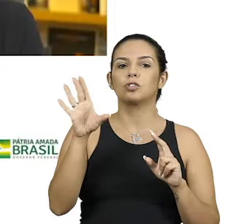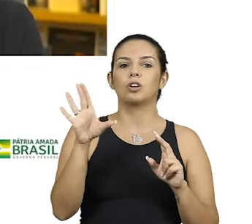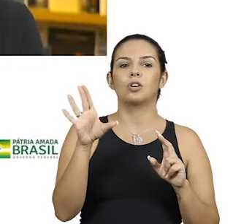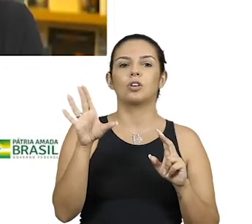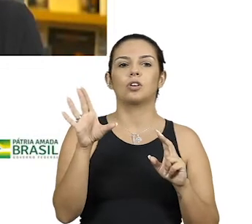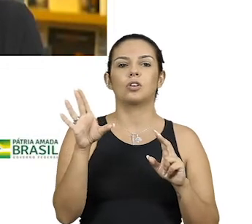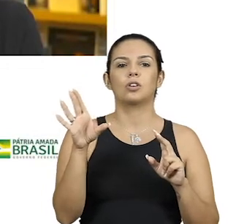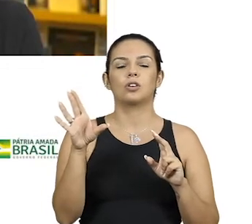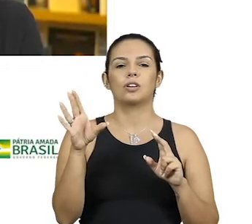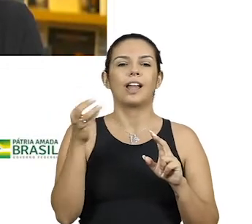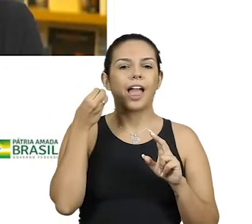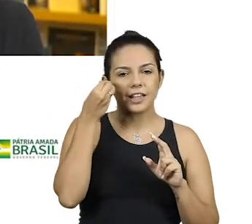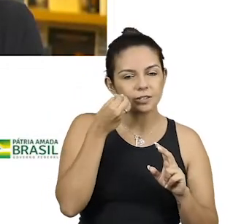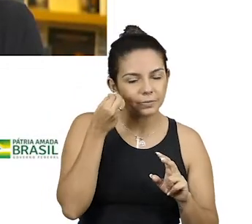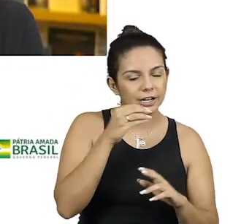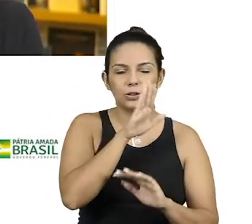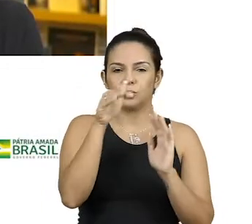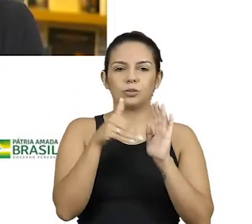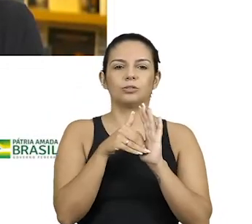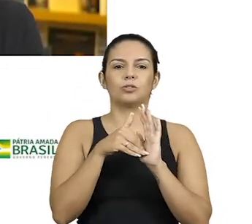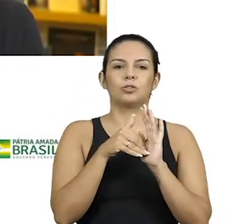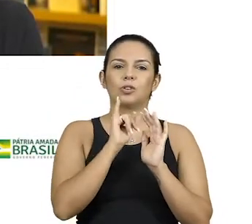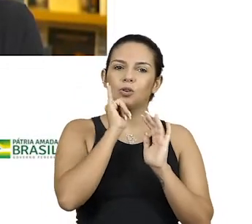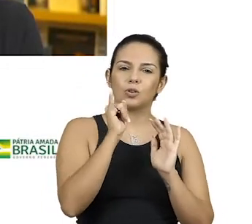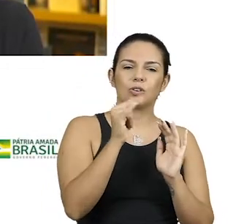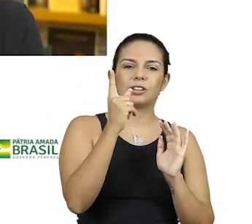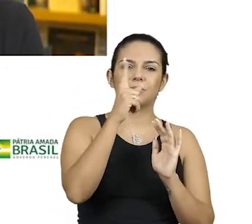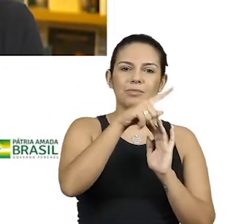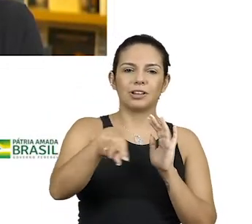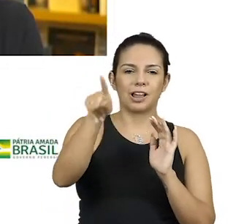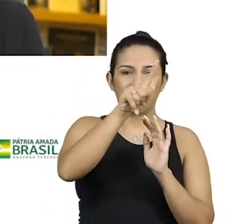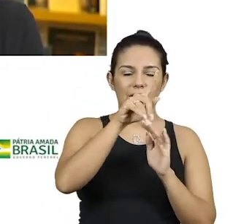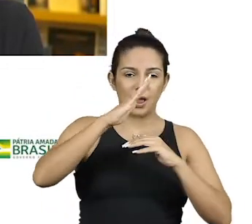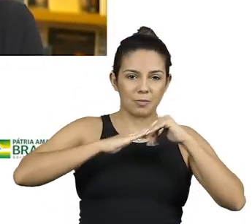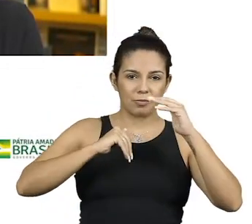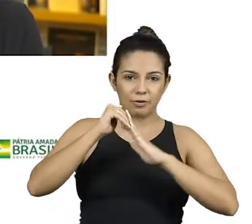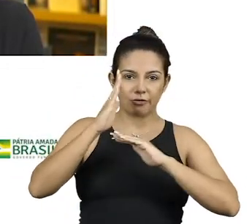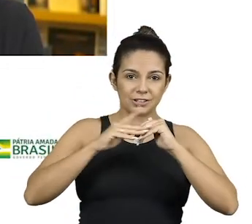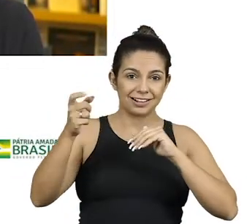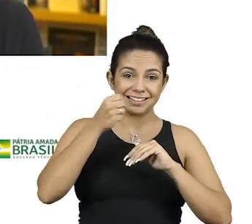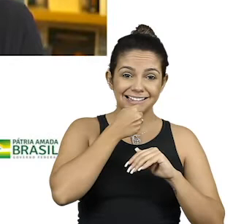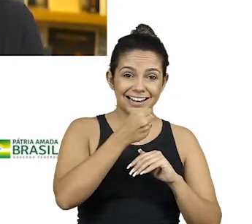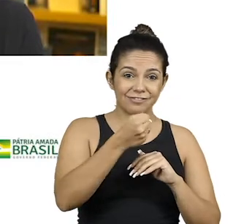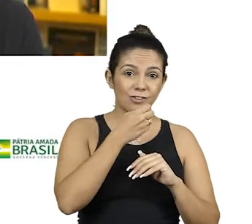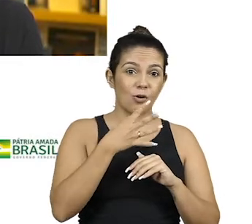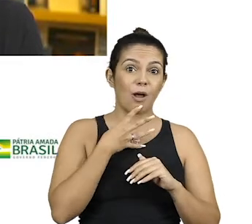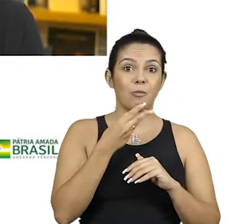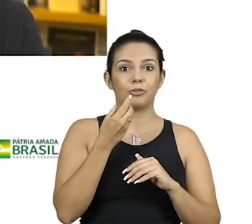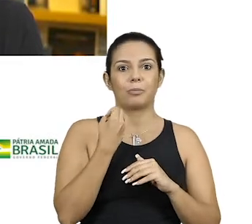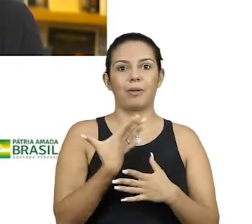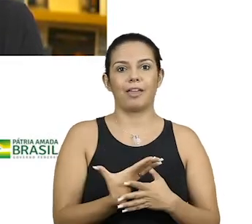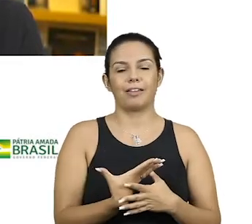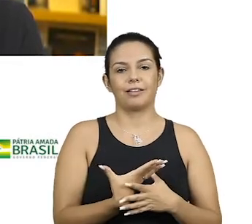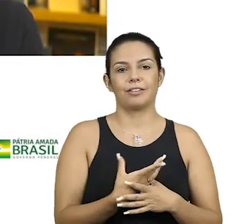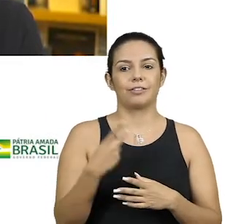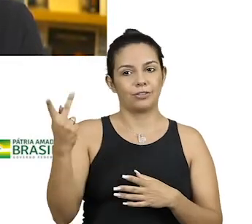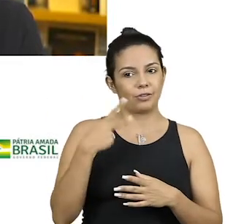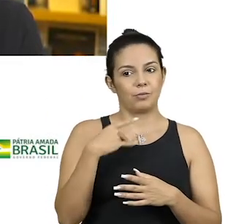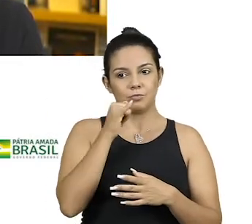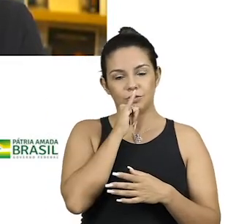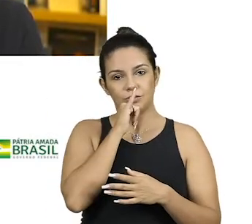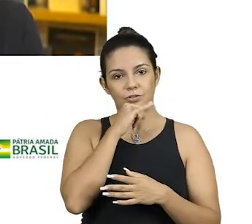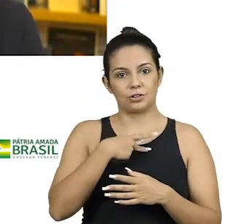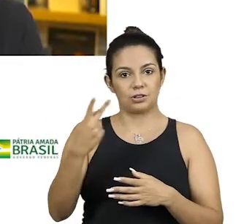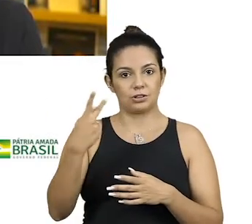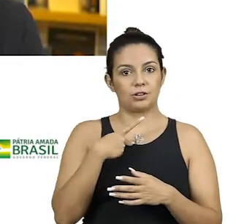e tudo, quanto o fato de que a maioria dos profissionais que você entrevista você conhece há muito tempo. Nós dois aqui, por exemplo, temos uma empatia já